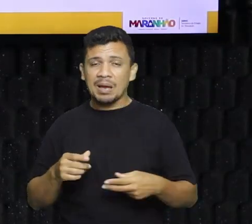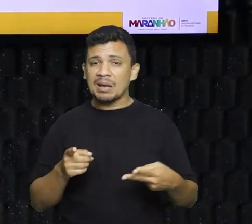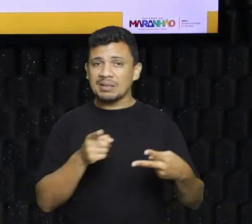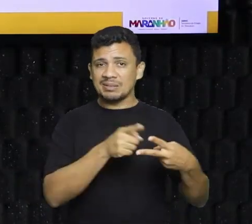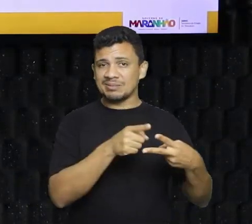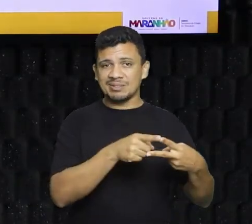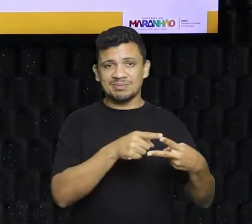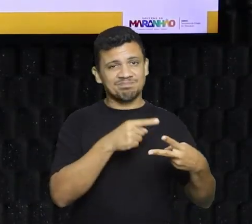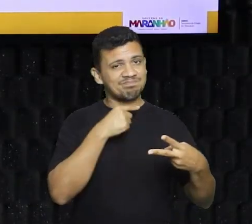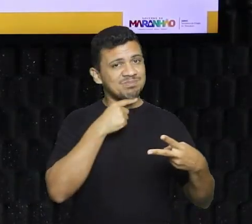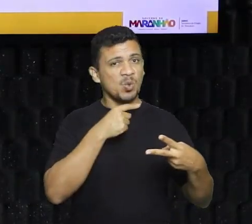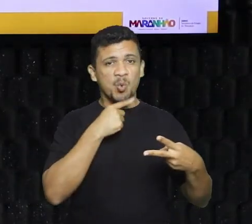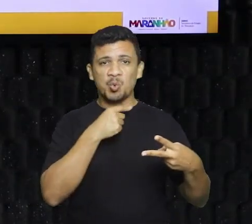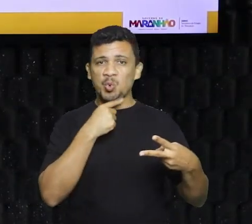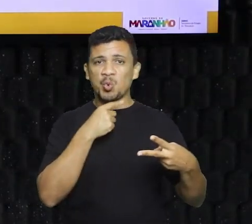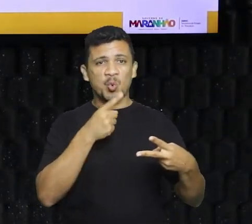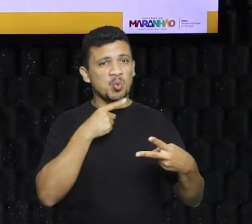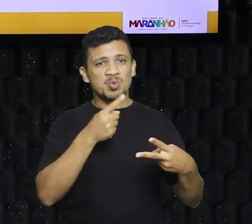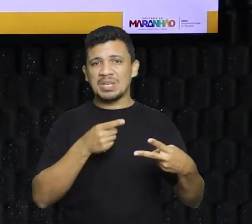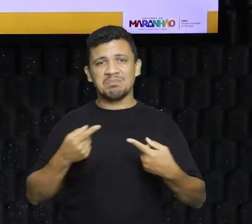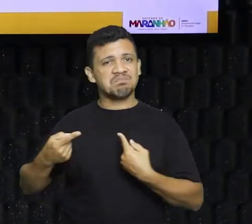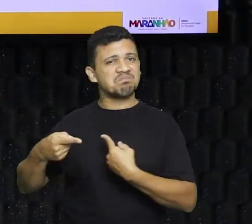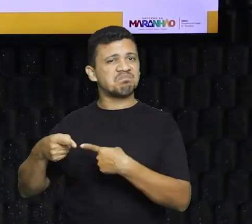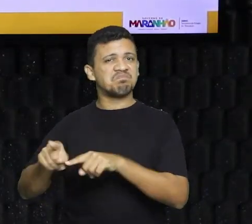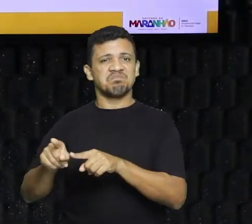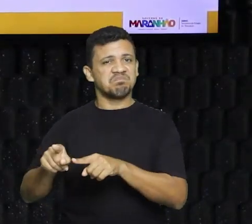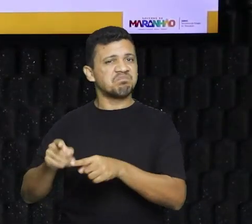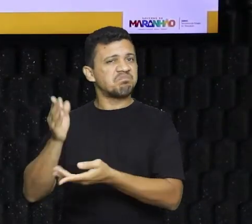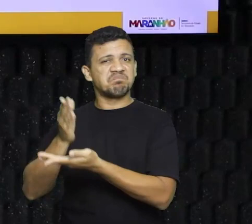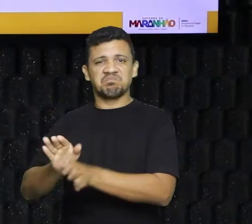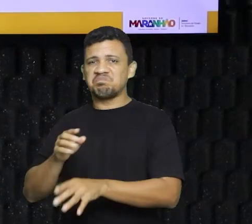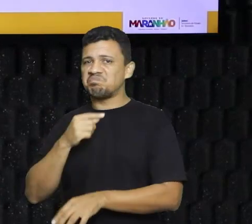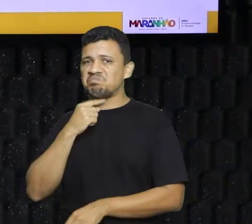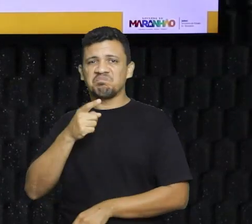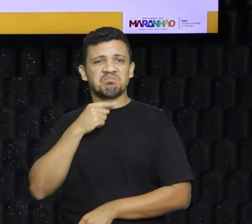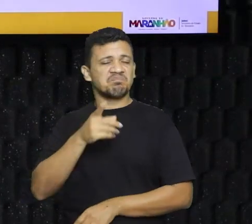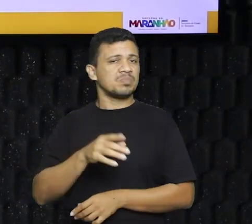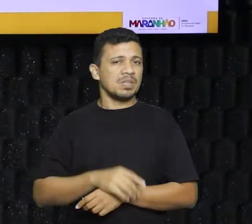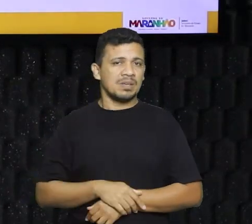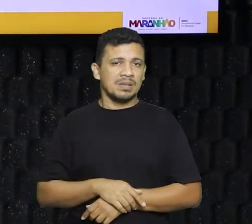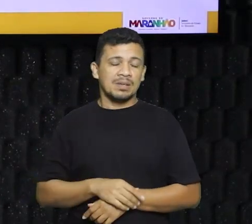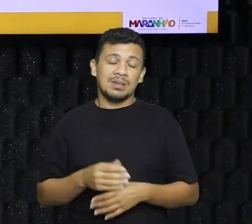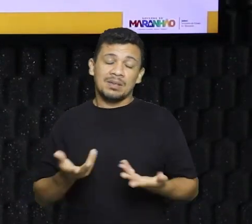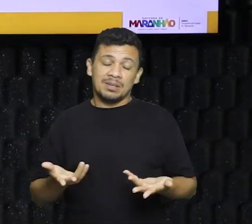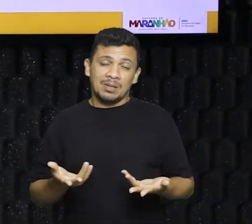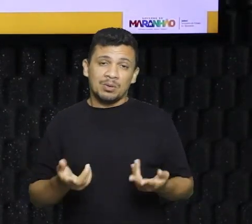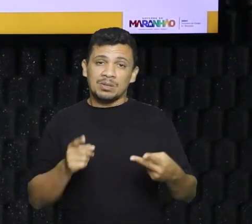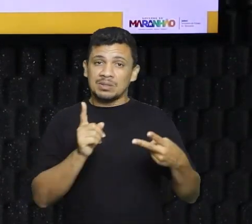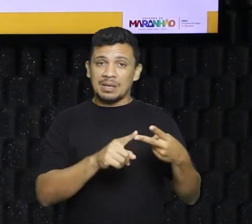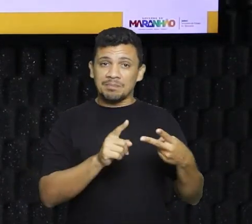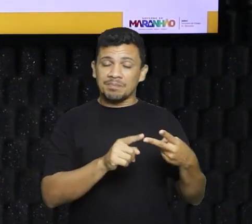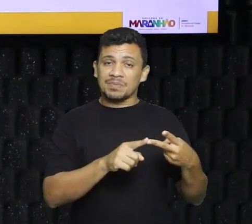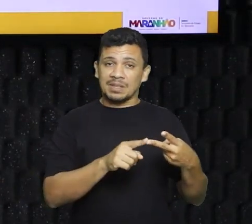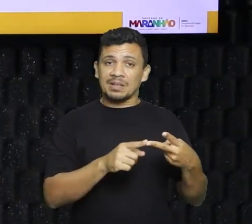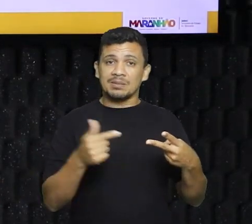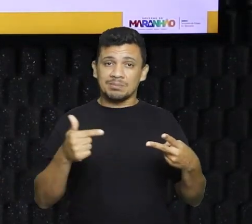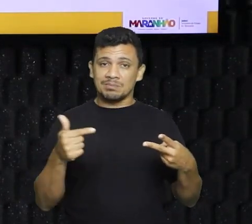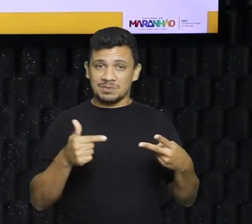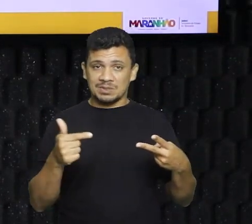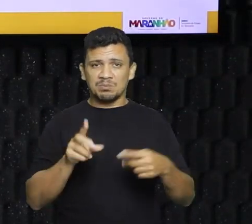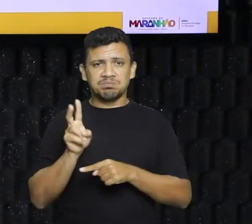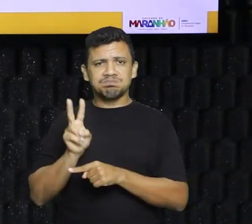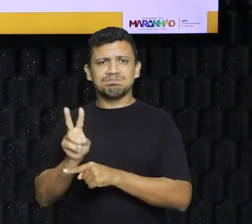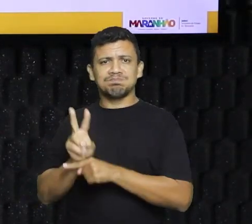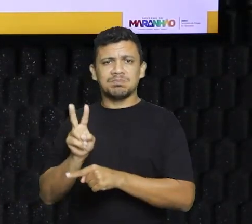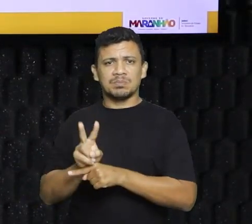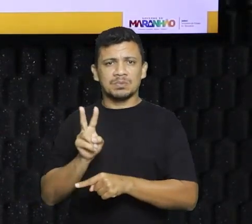defesa, ela geralmente não consegue destruir esses organismos. Então, tem a segunda linha de defesa, que nós